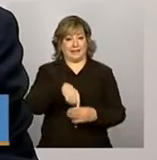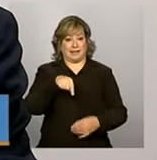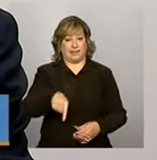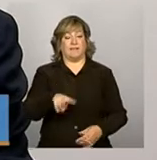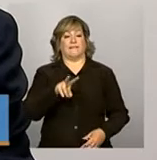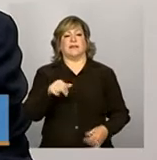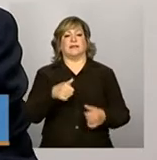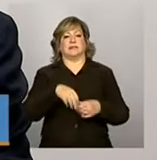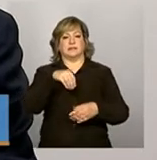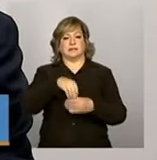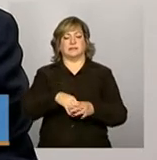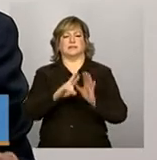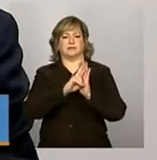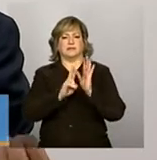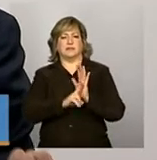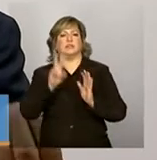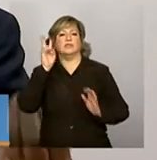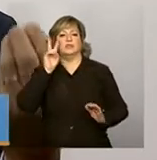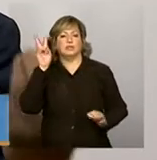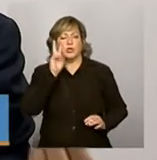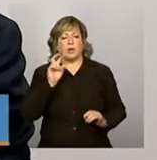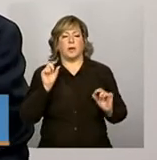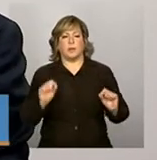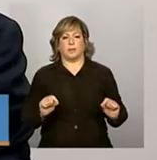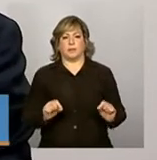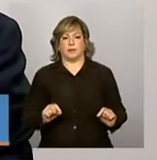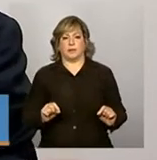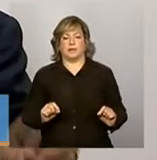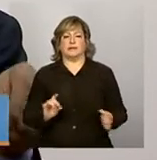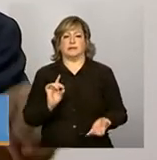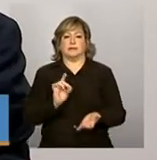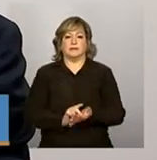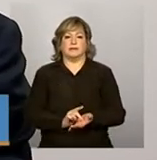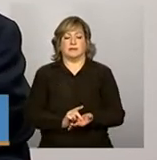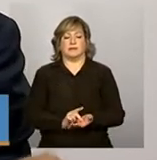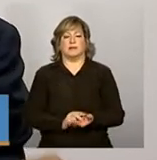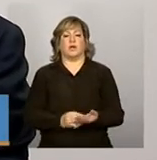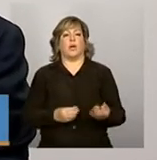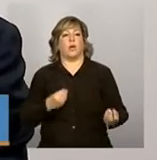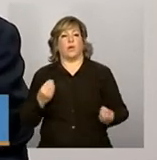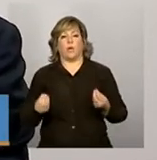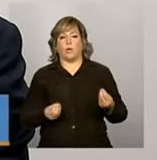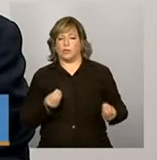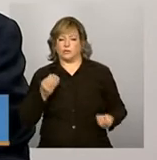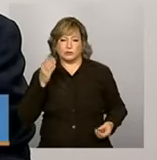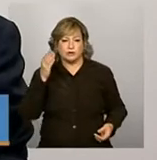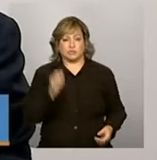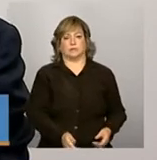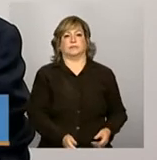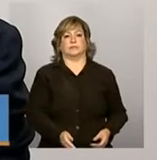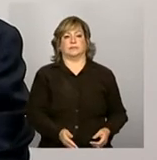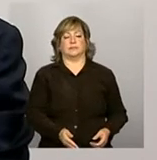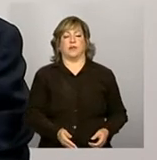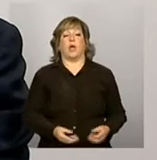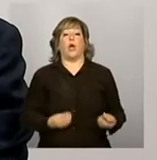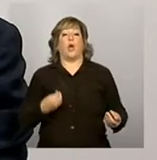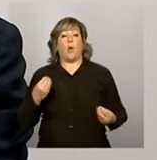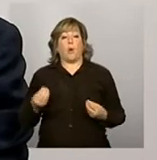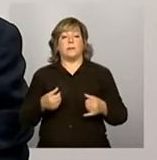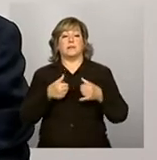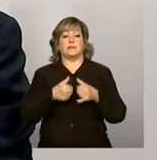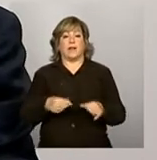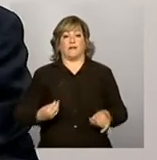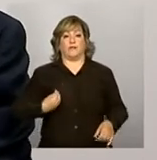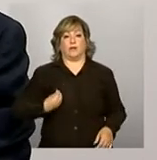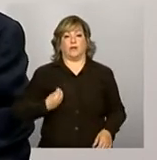os parâmetros que dizem respeito concretamente, ou diretamente, objetivamente, a como está indo a gestão do programa.